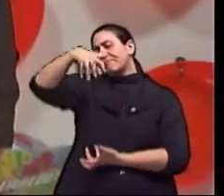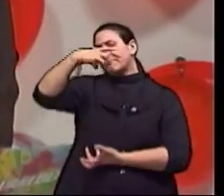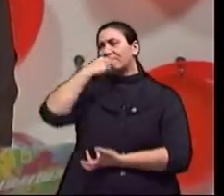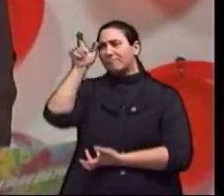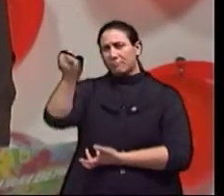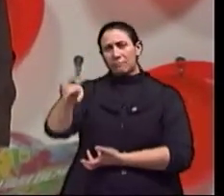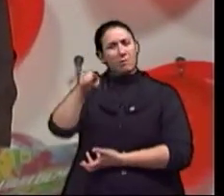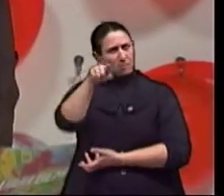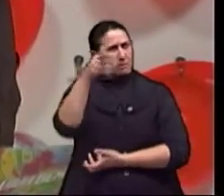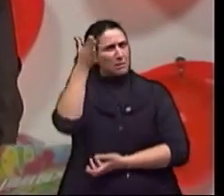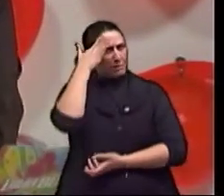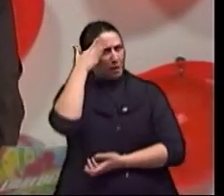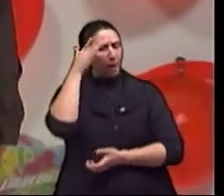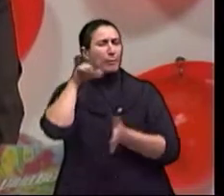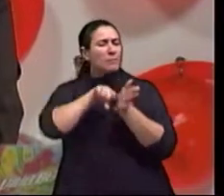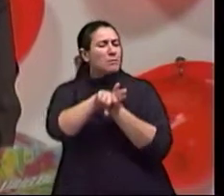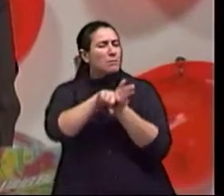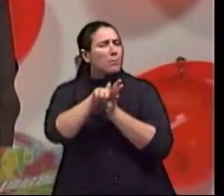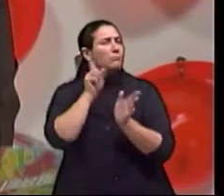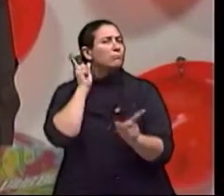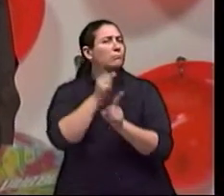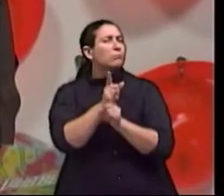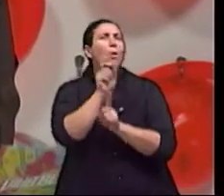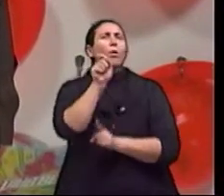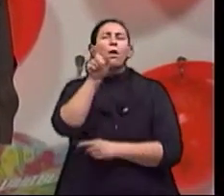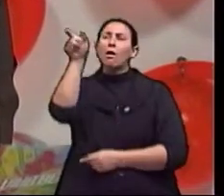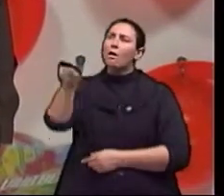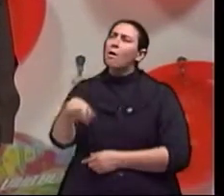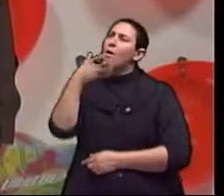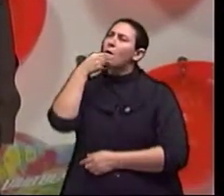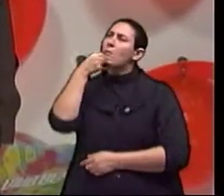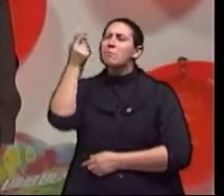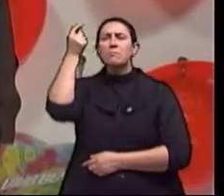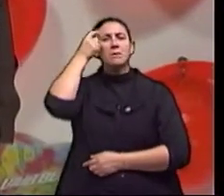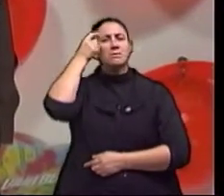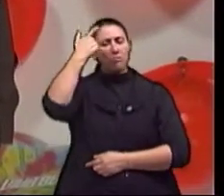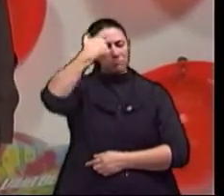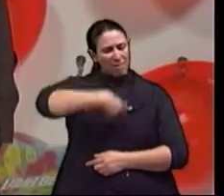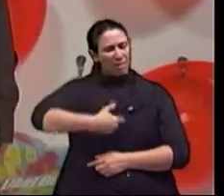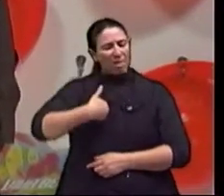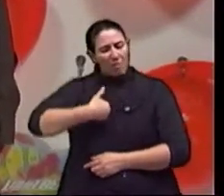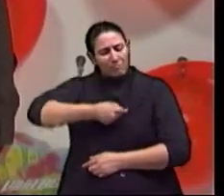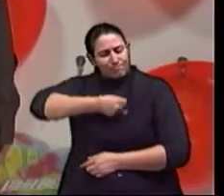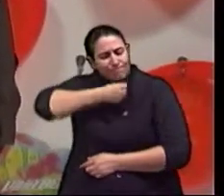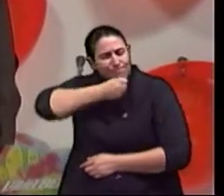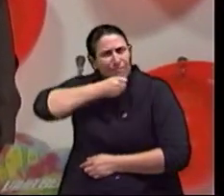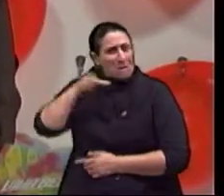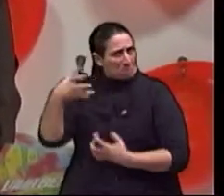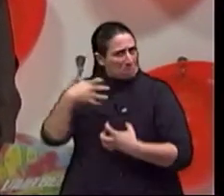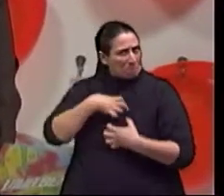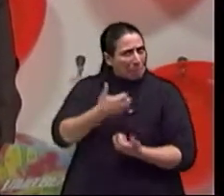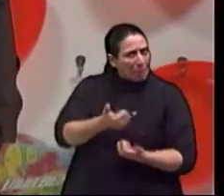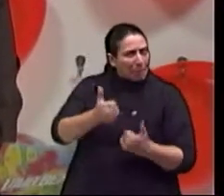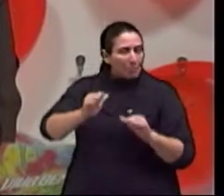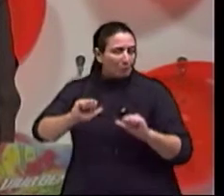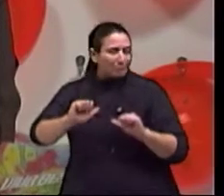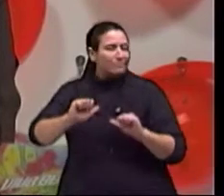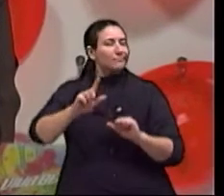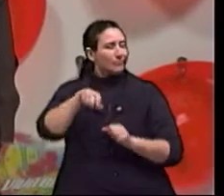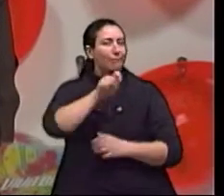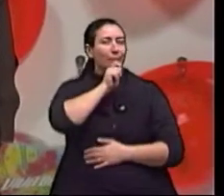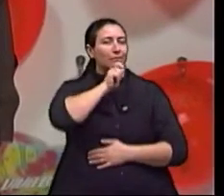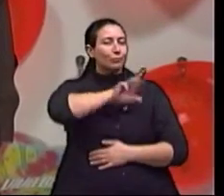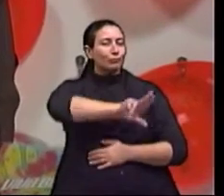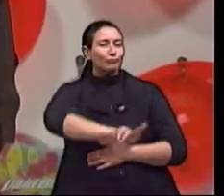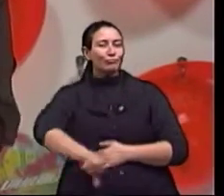pesquisa visa descobrir o que os homens pensam sobre a fase de envelhecer. Foram entrevistados homens de diferentes